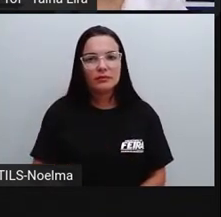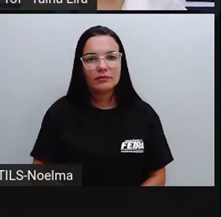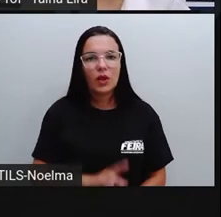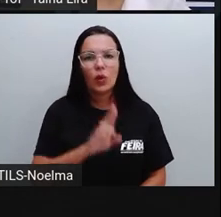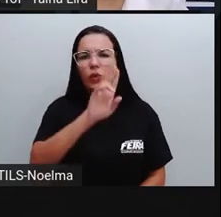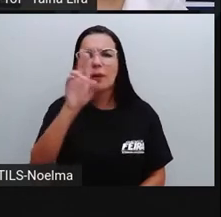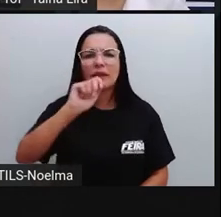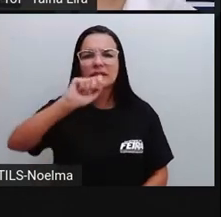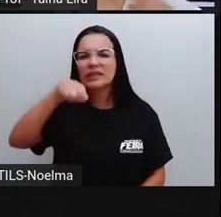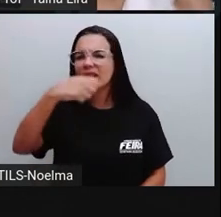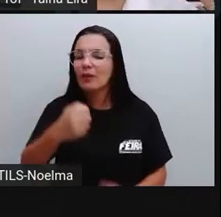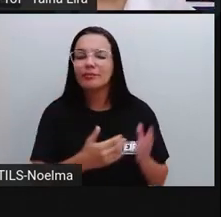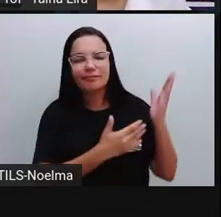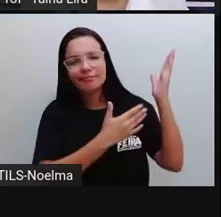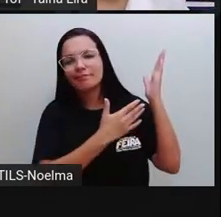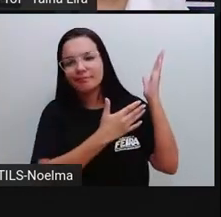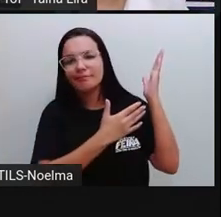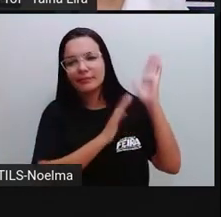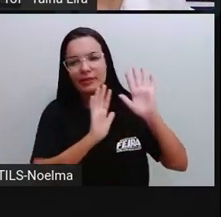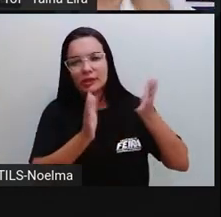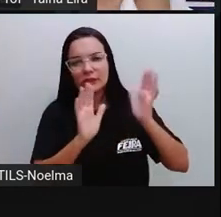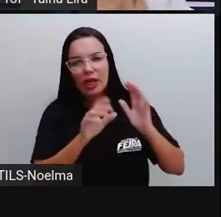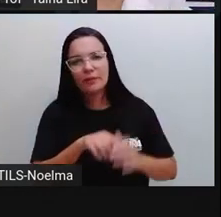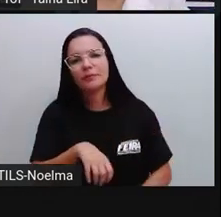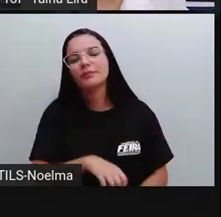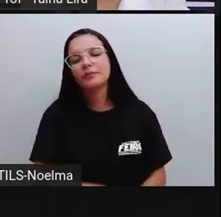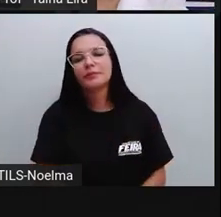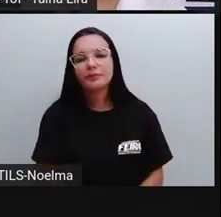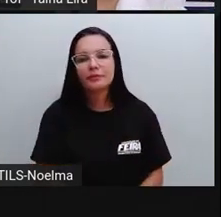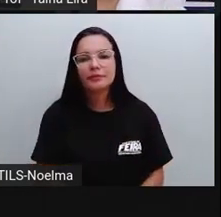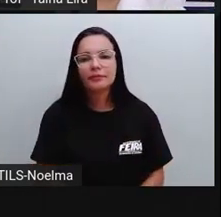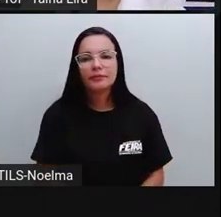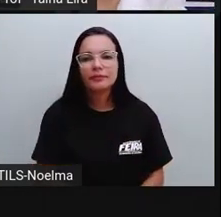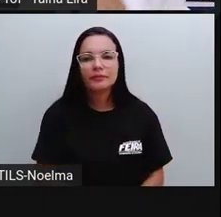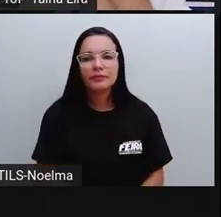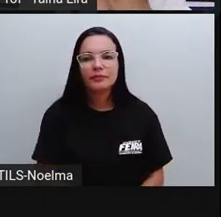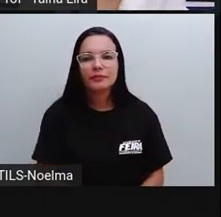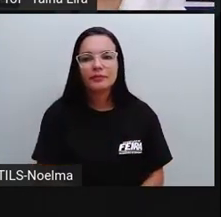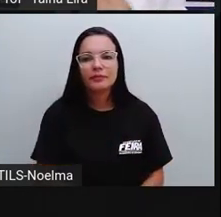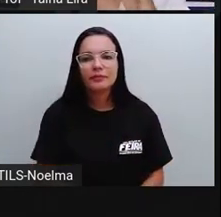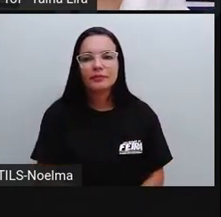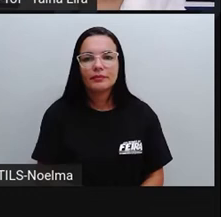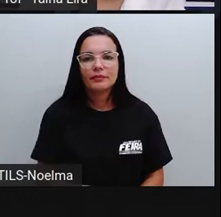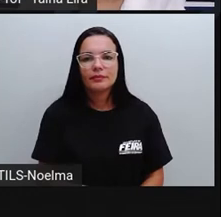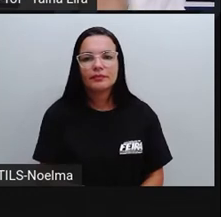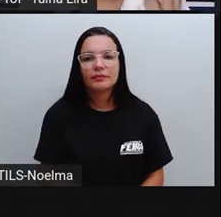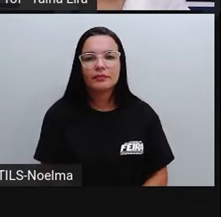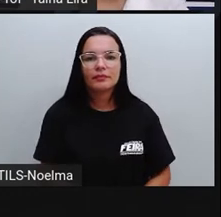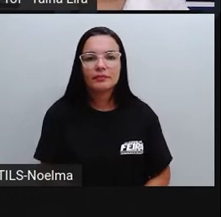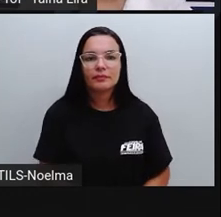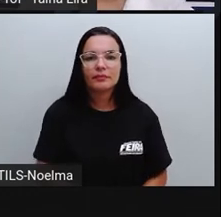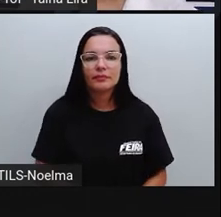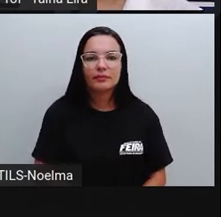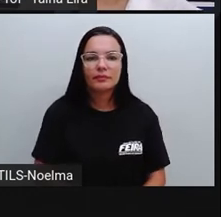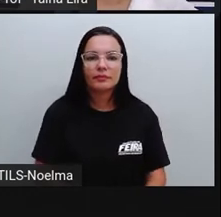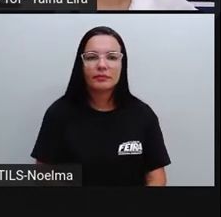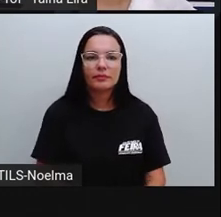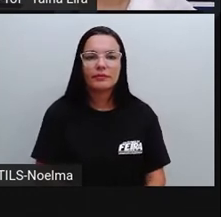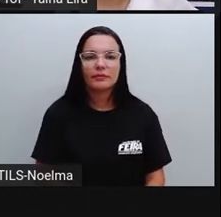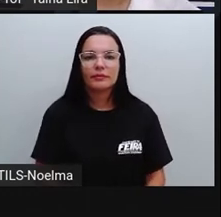artístico dele, que ele já usava como cantor, Galeguinho SPA, é o nome também que ele é conhecido, tá?